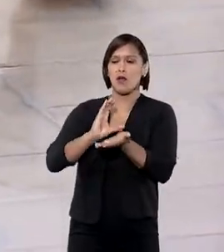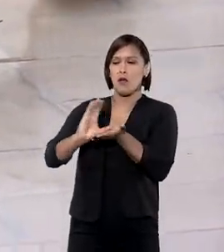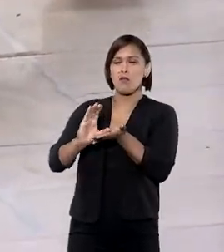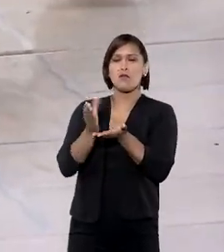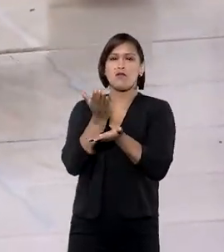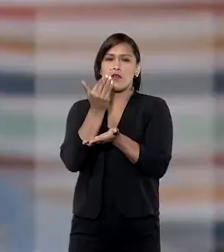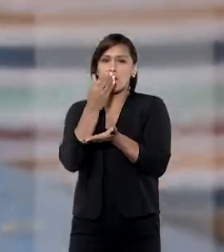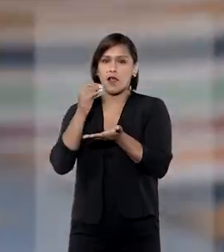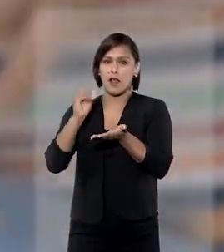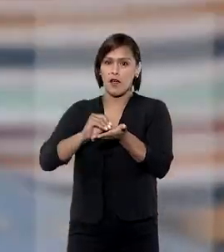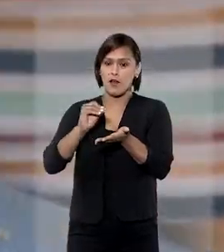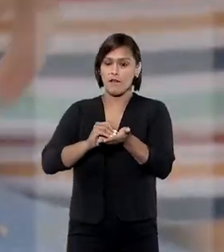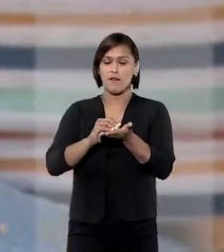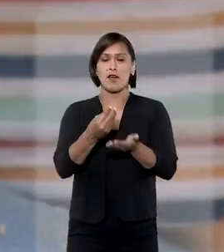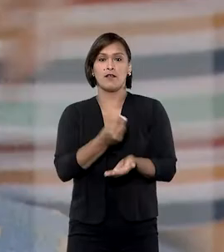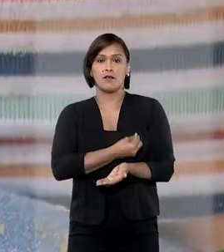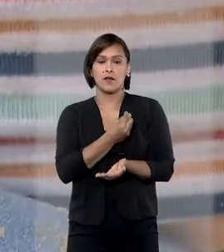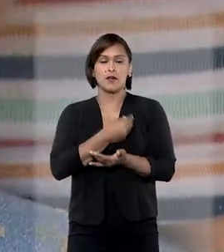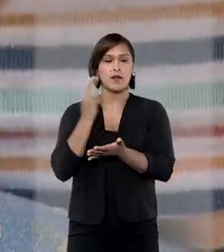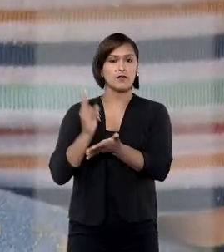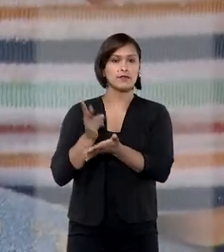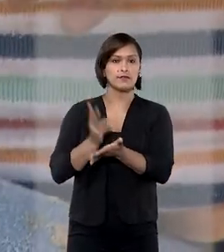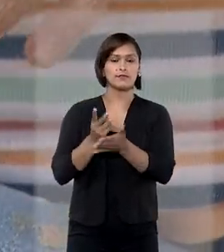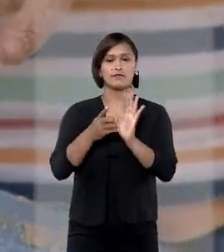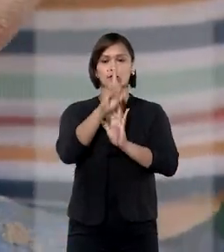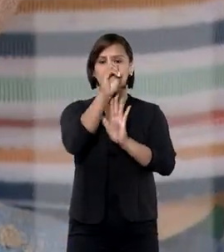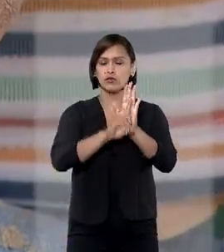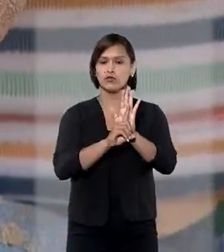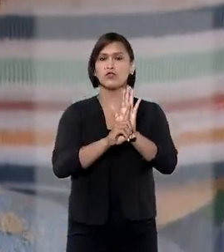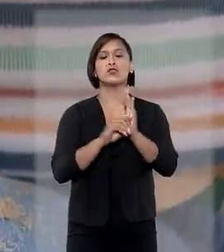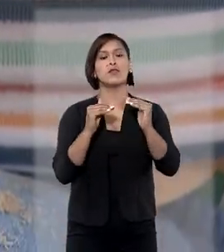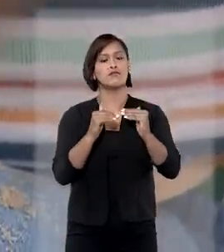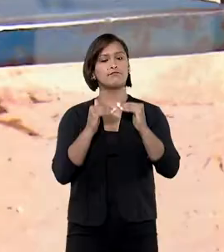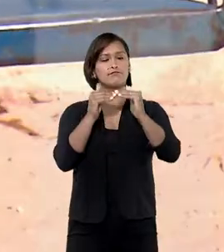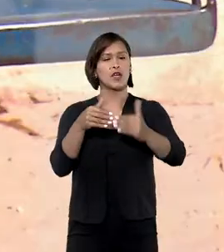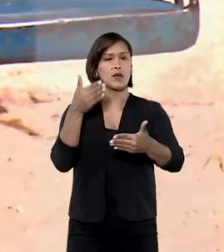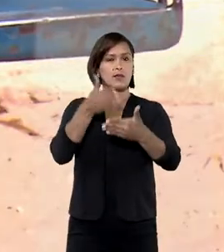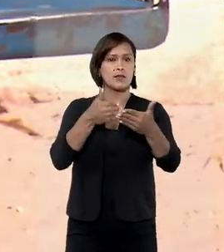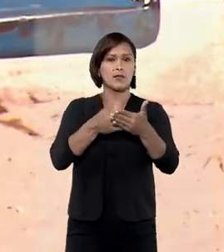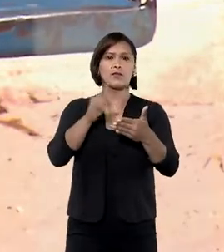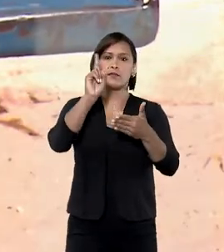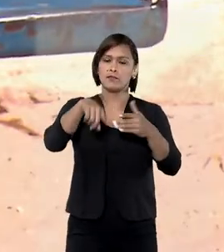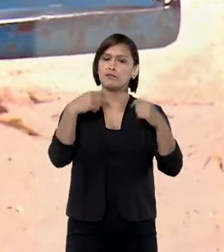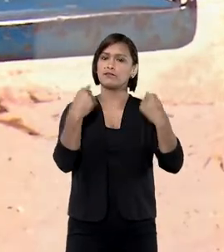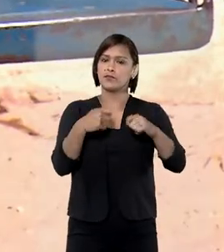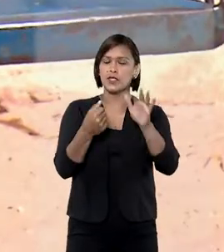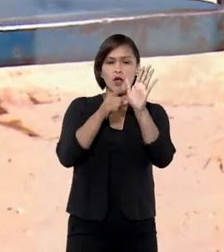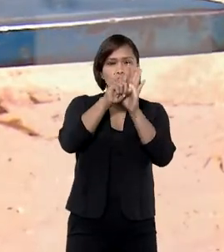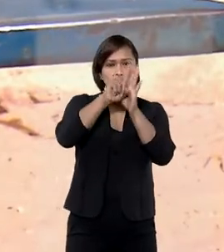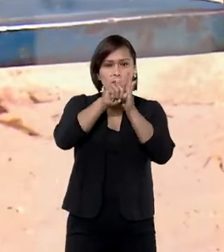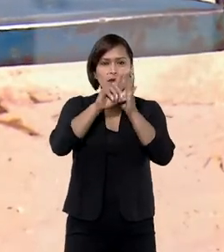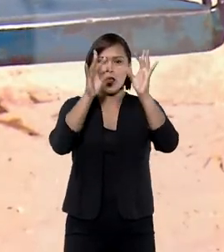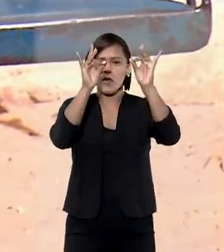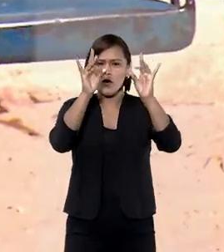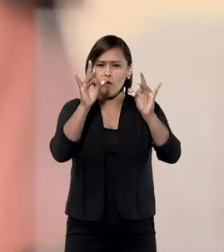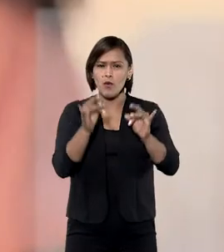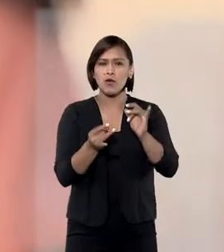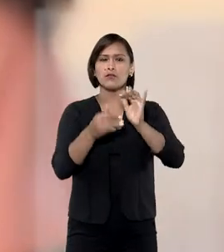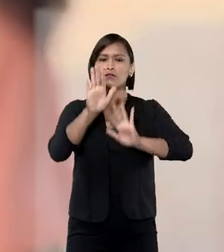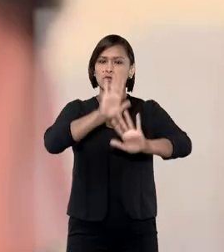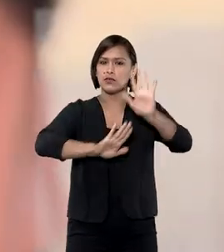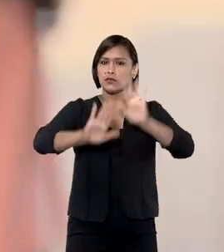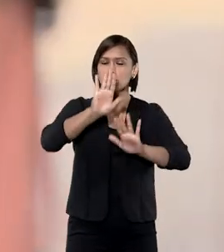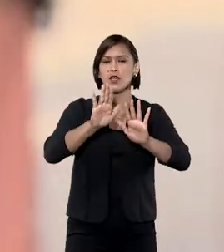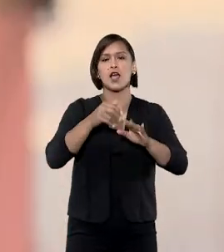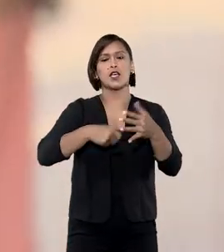alimentos insuficientes para sua sobrevivência, um direito indisponível, a questão deveria ser examinada com cuidado e